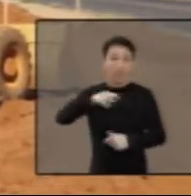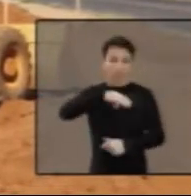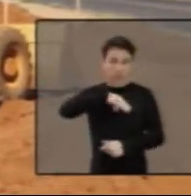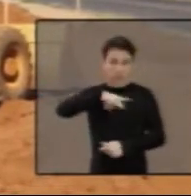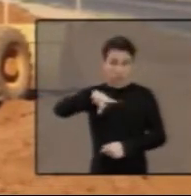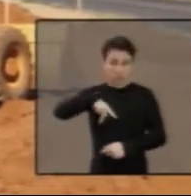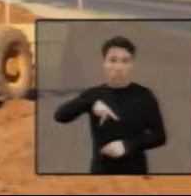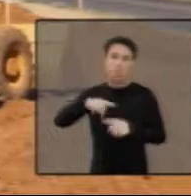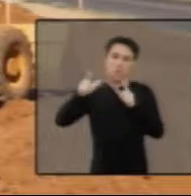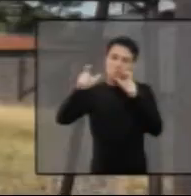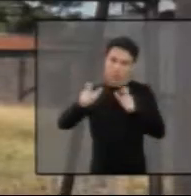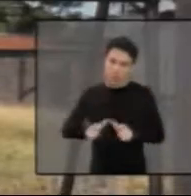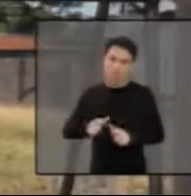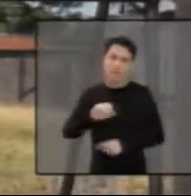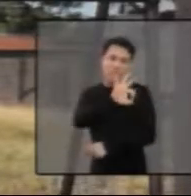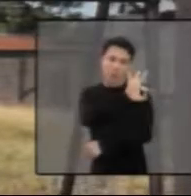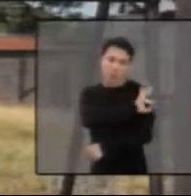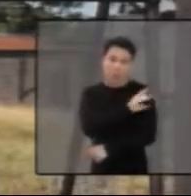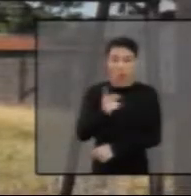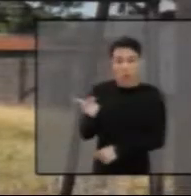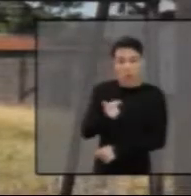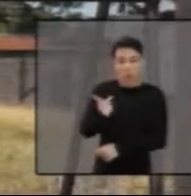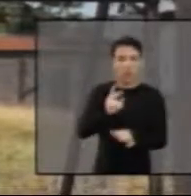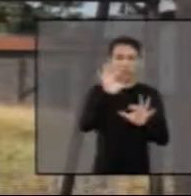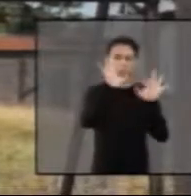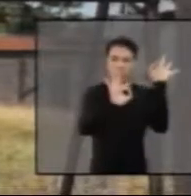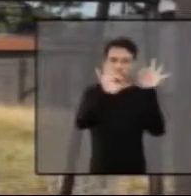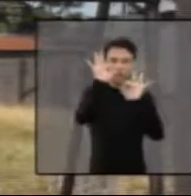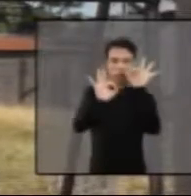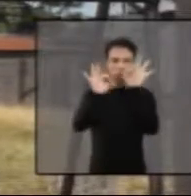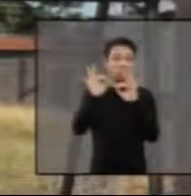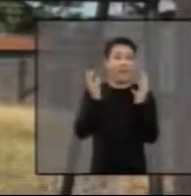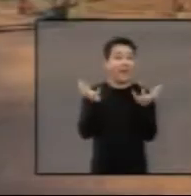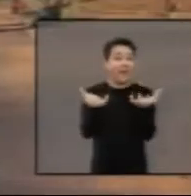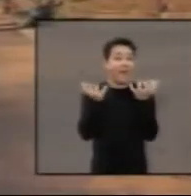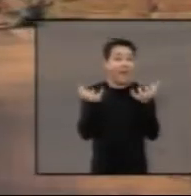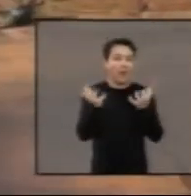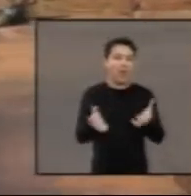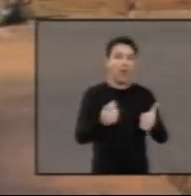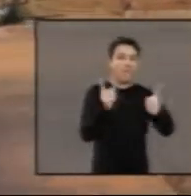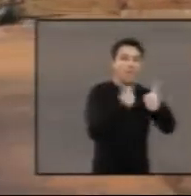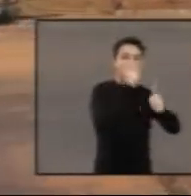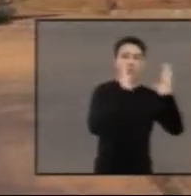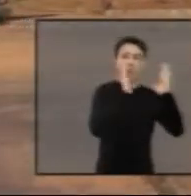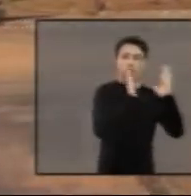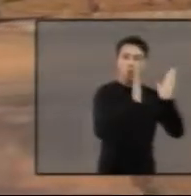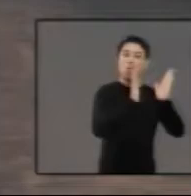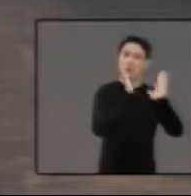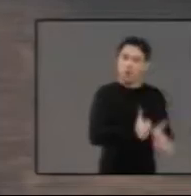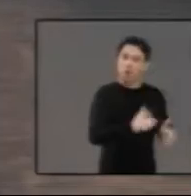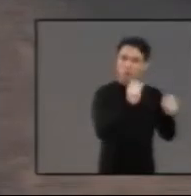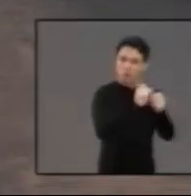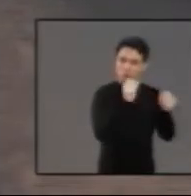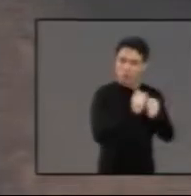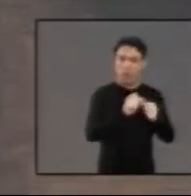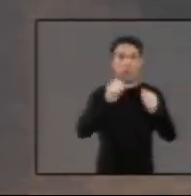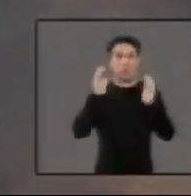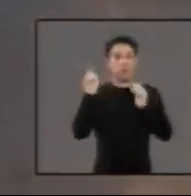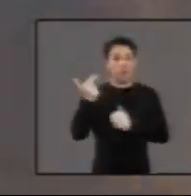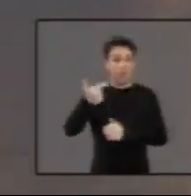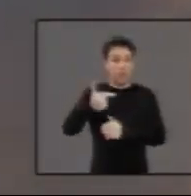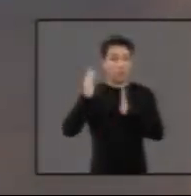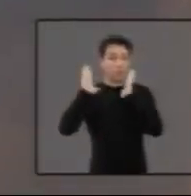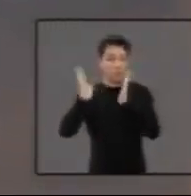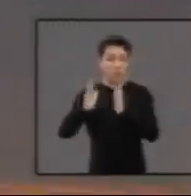vassouriano, essa nascente ou essa mina, o Ministério Público e a Prefeitura, buscar uma solução. É a primeira